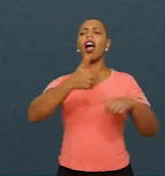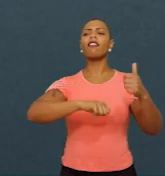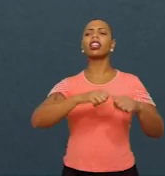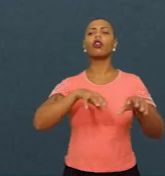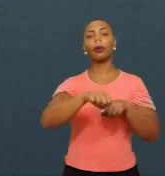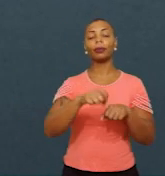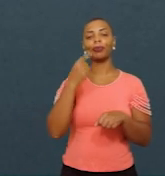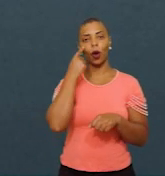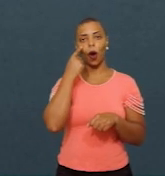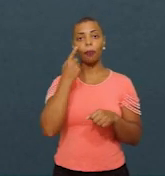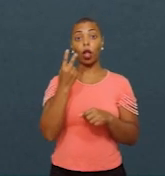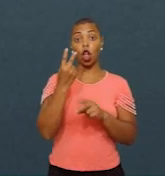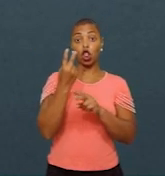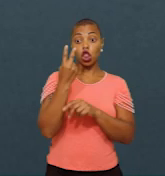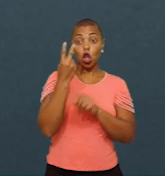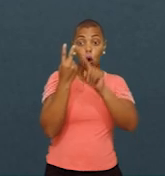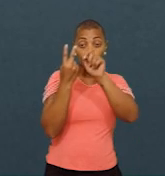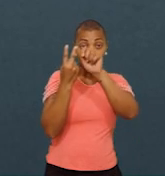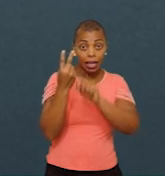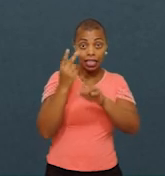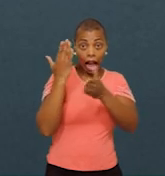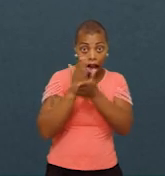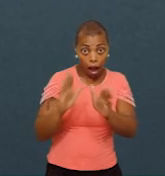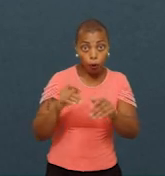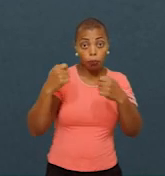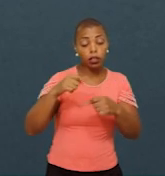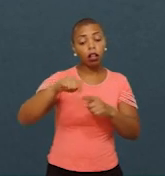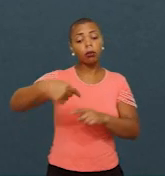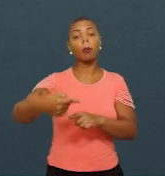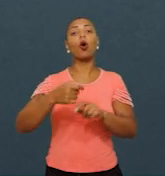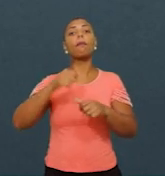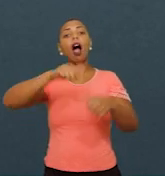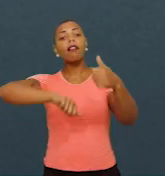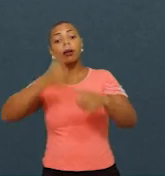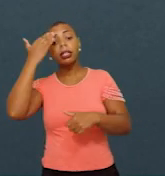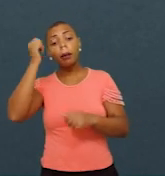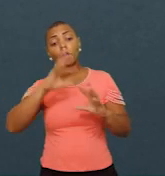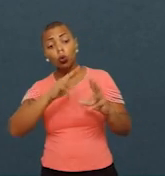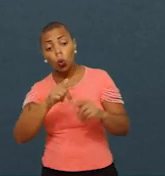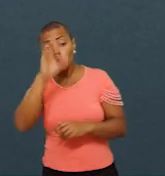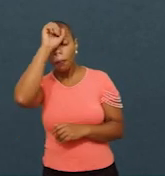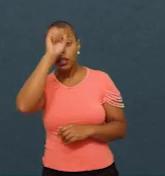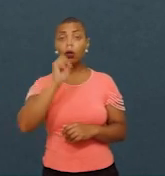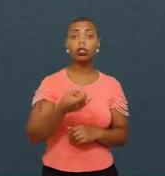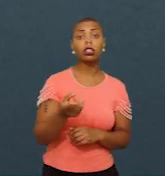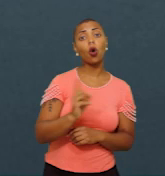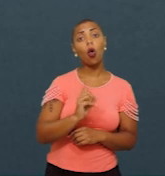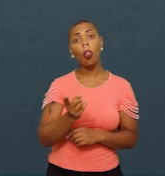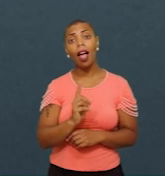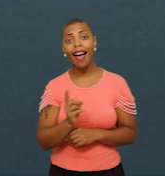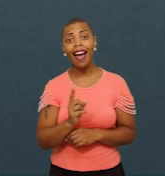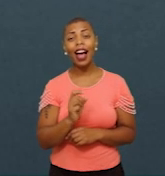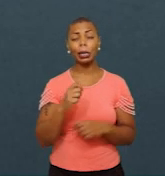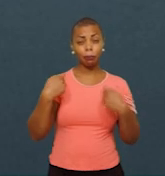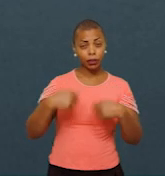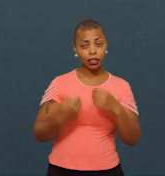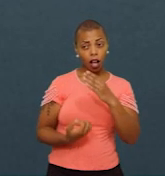Termina o bimestre a gente fazer uma avaliação para saber se todos aprenderam, se há necessidade de